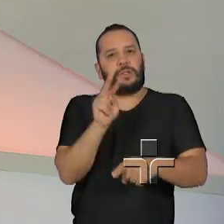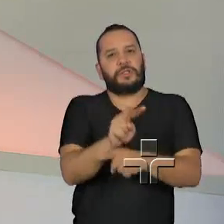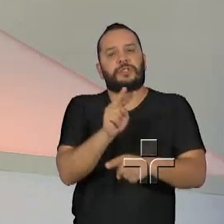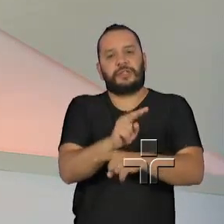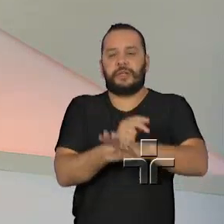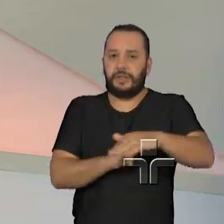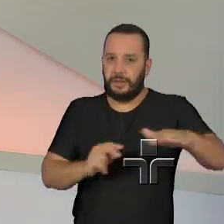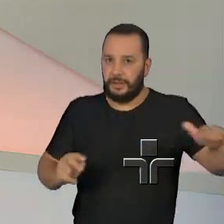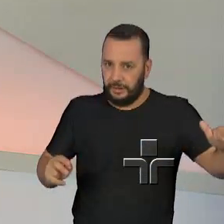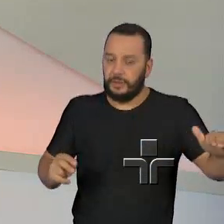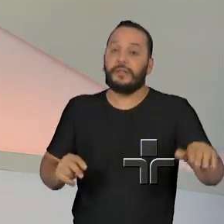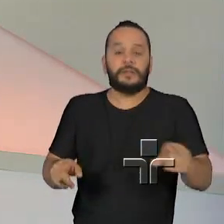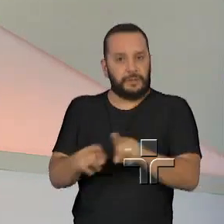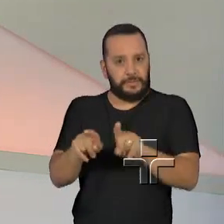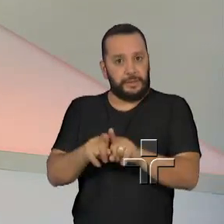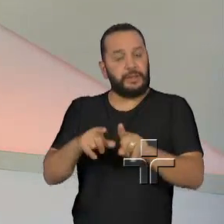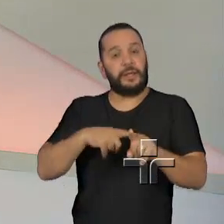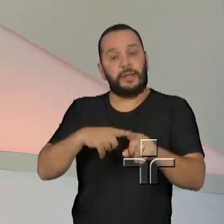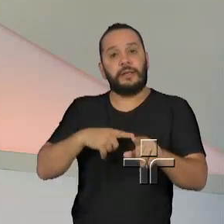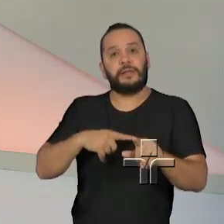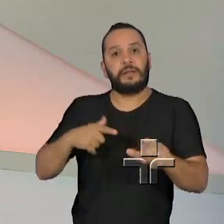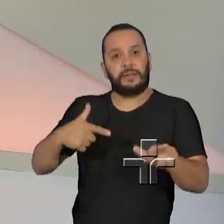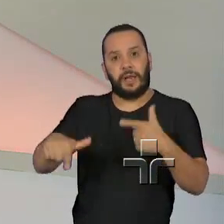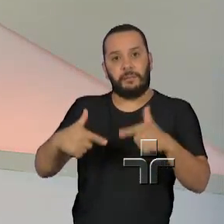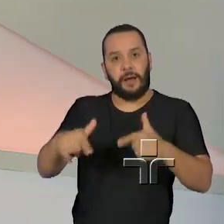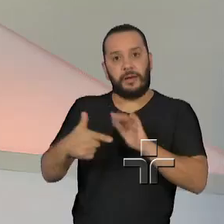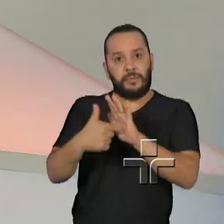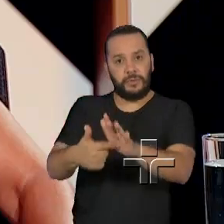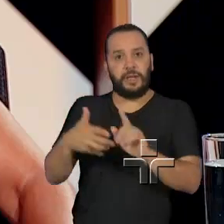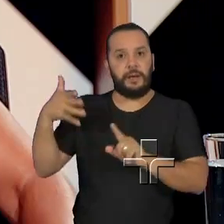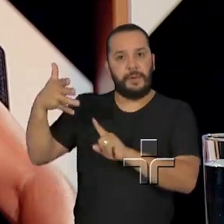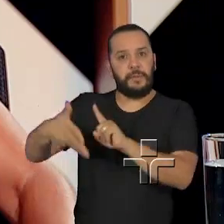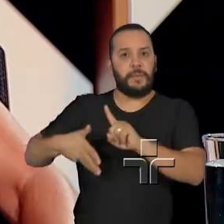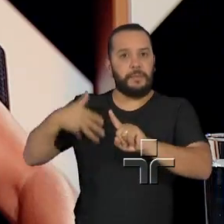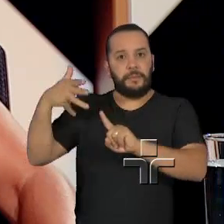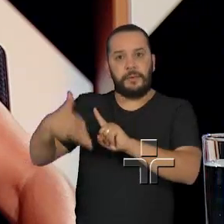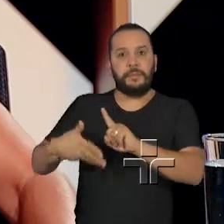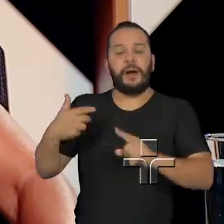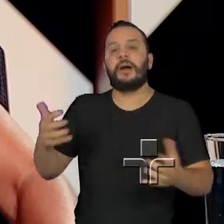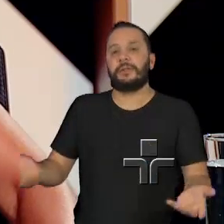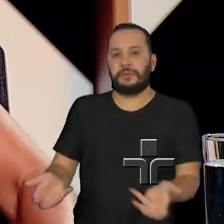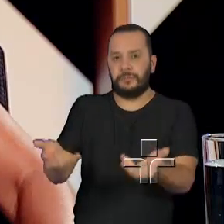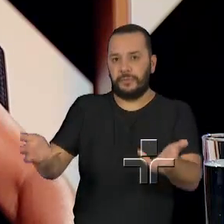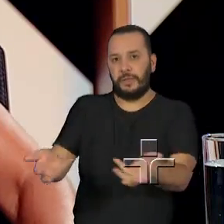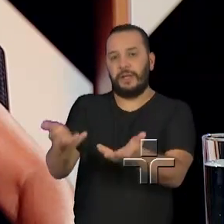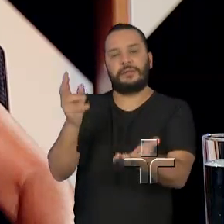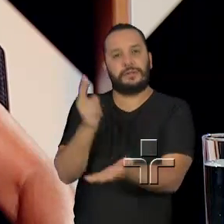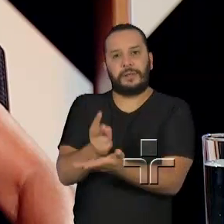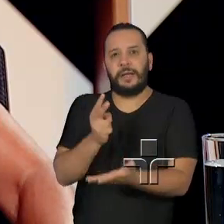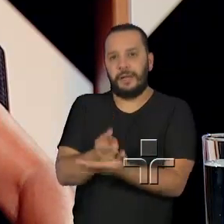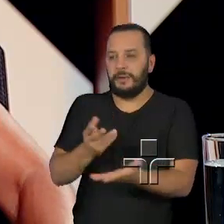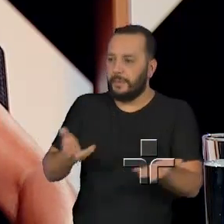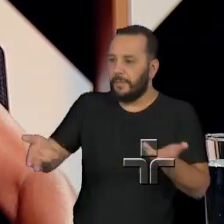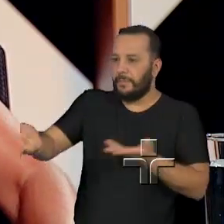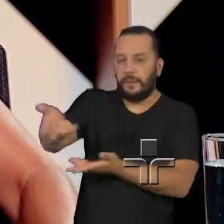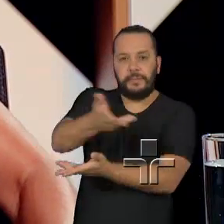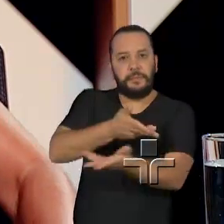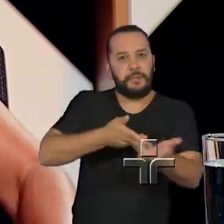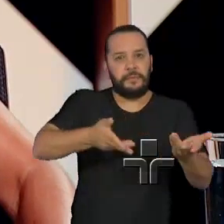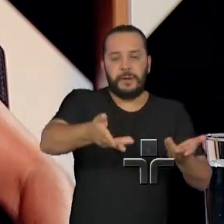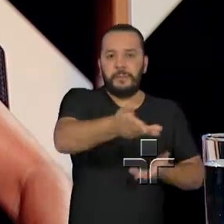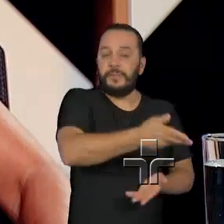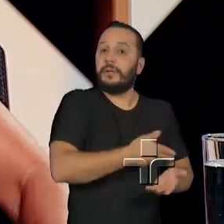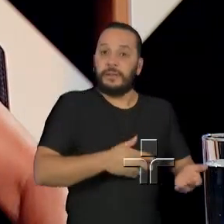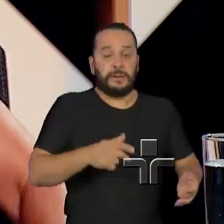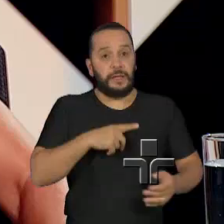de fala, um espaço de apresentação do trabalho que é feito na cidade. Isso tem estimulado contatos que, durante todo o ano, são feitos por